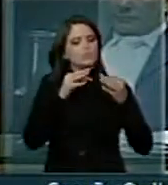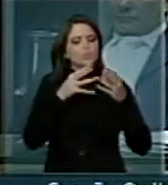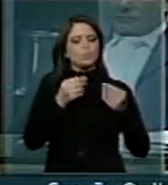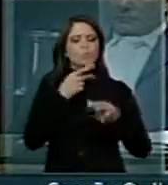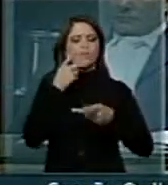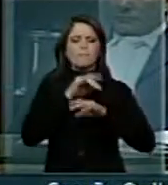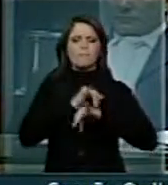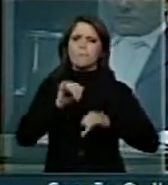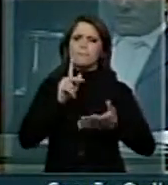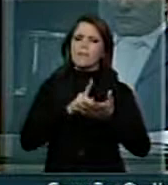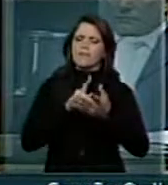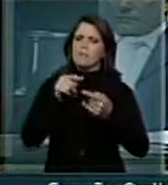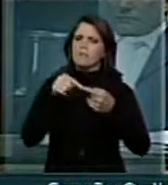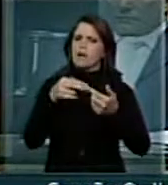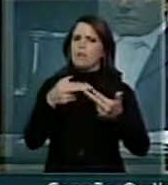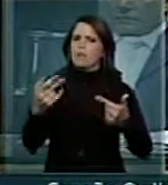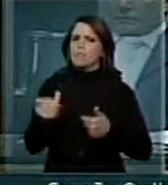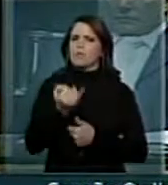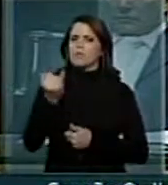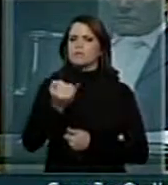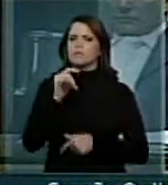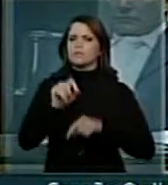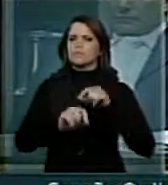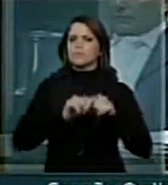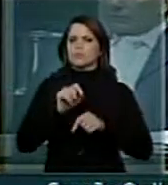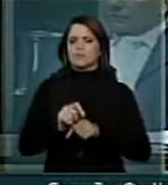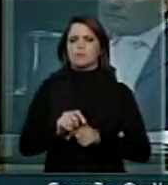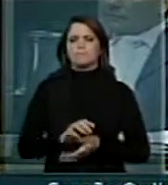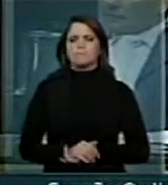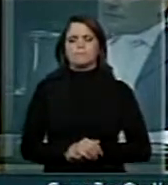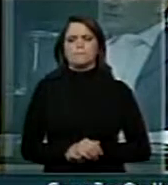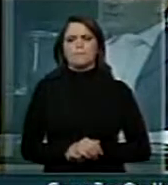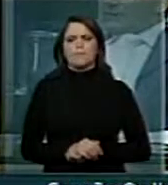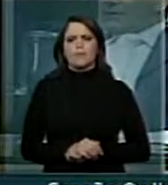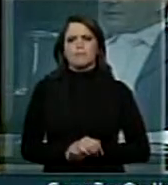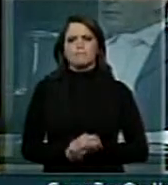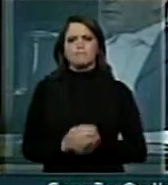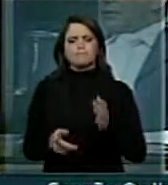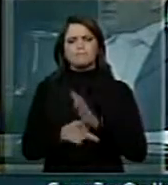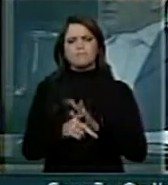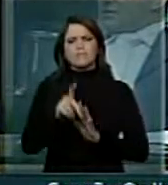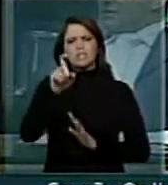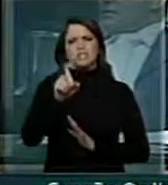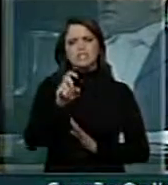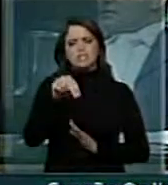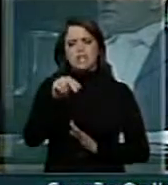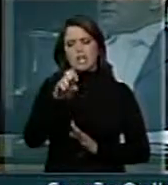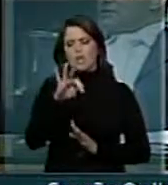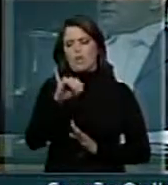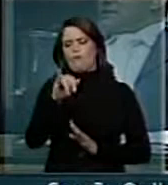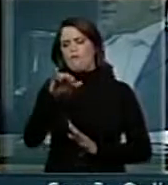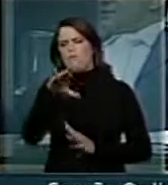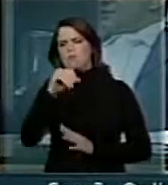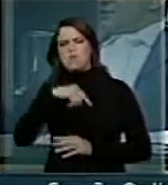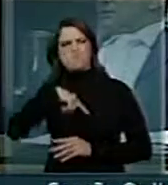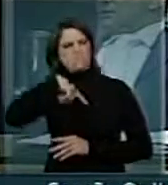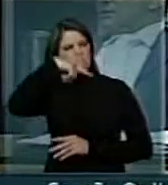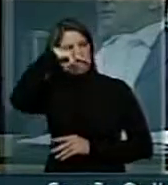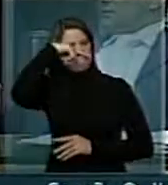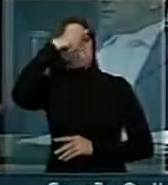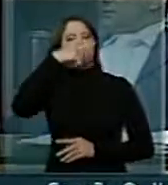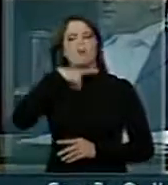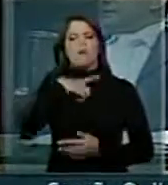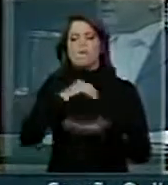coloca um aspecto importante de que a xenofobia, prepotência, a